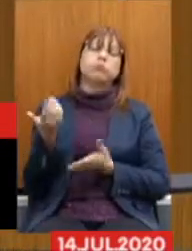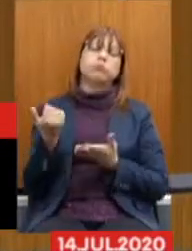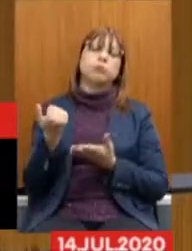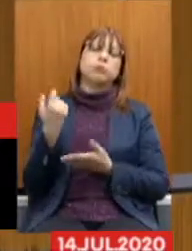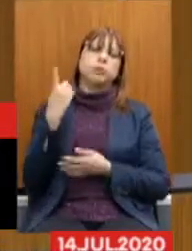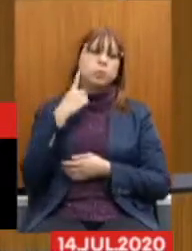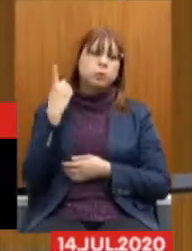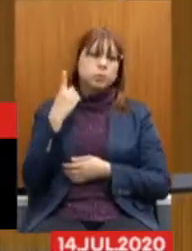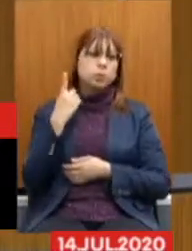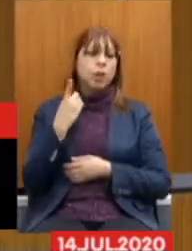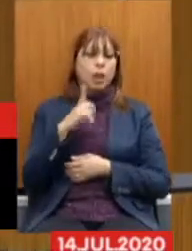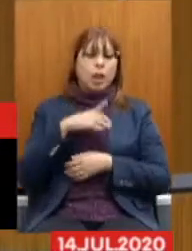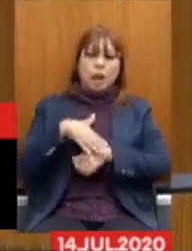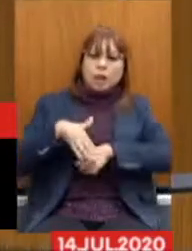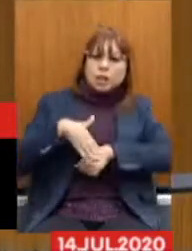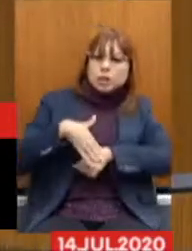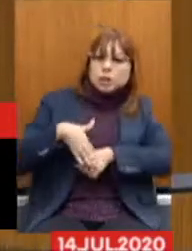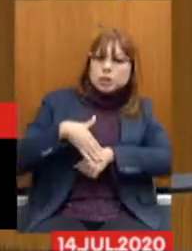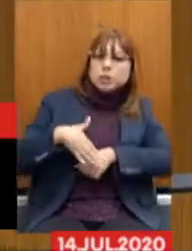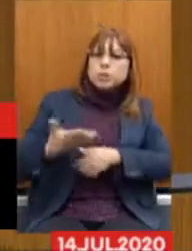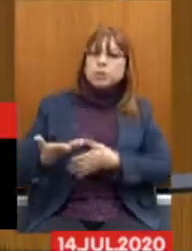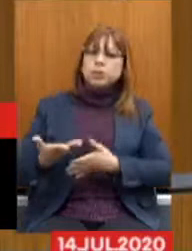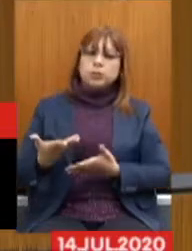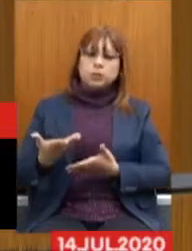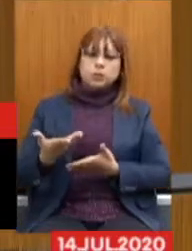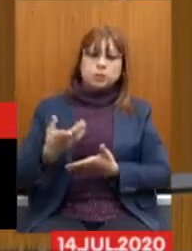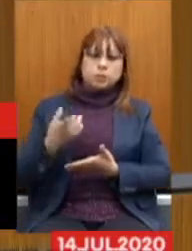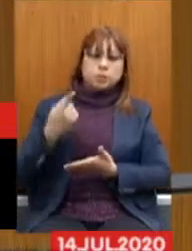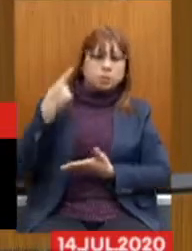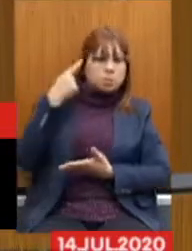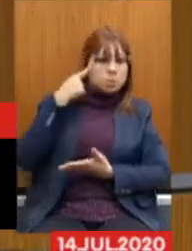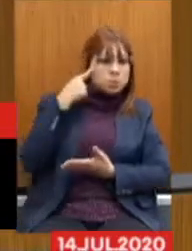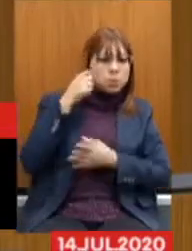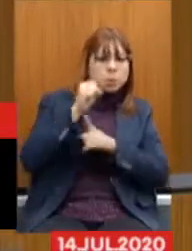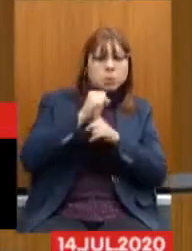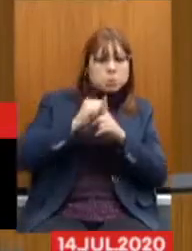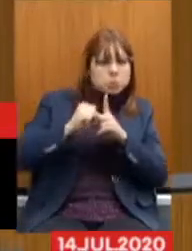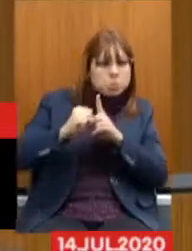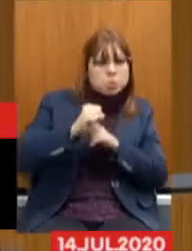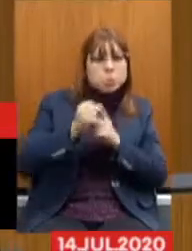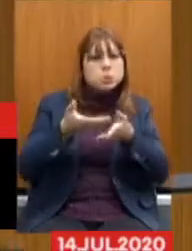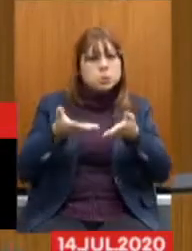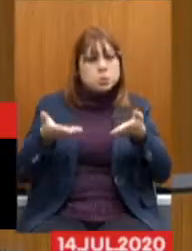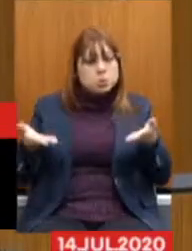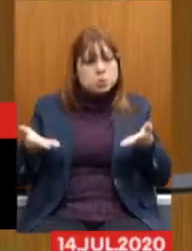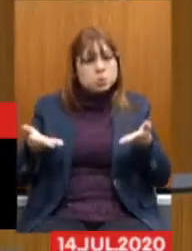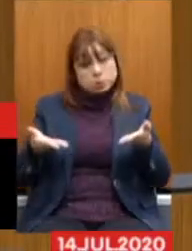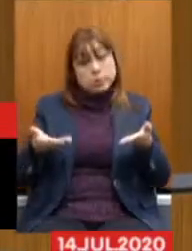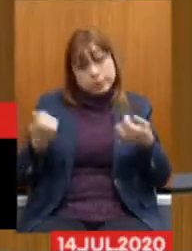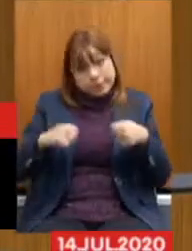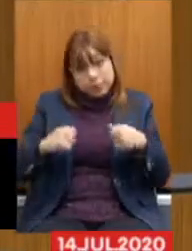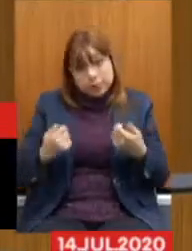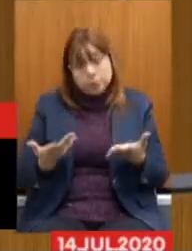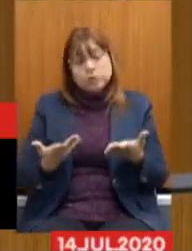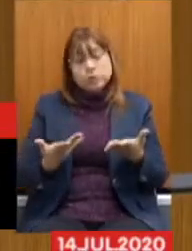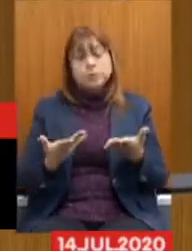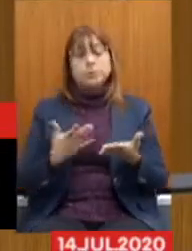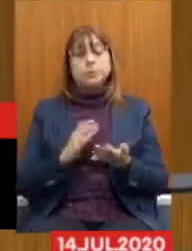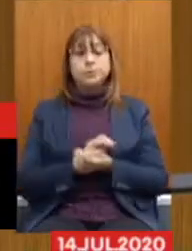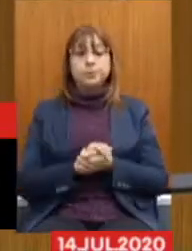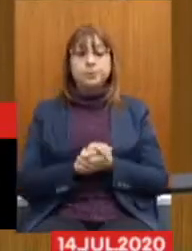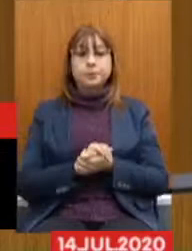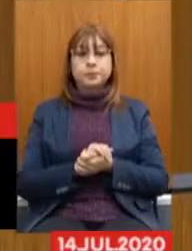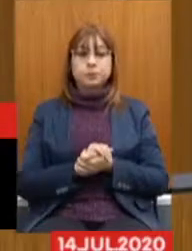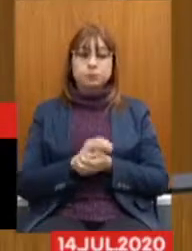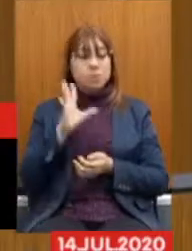com a visão social que tem e deve ter, deva